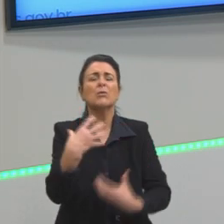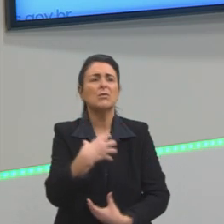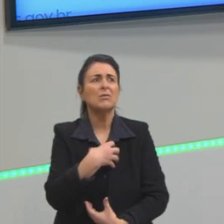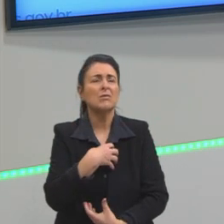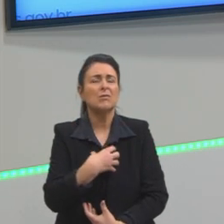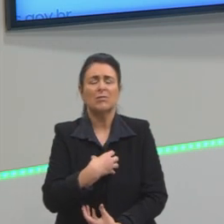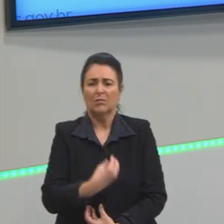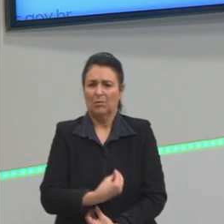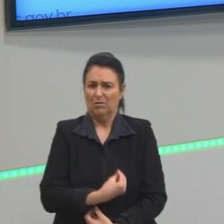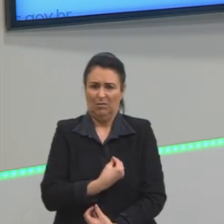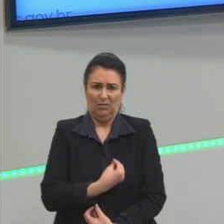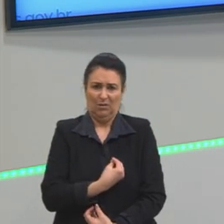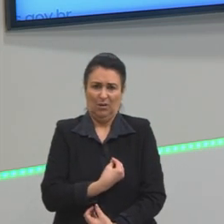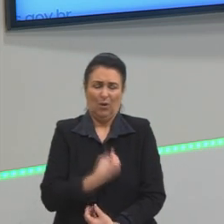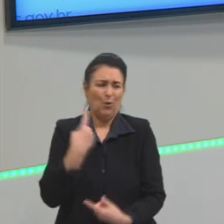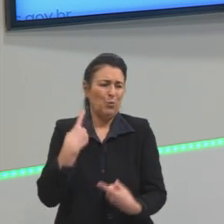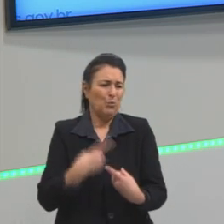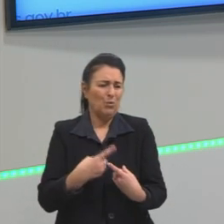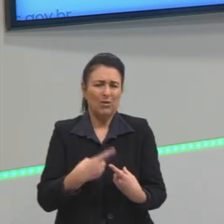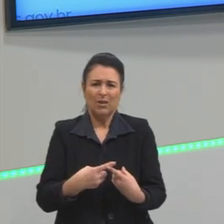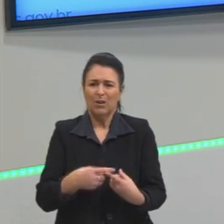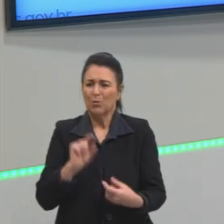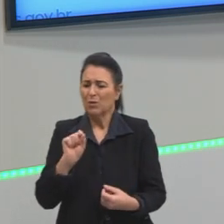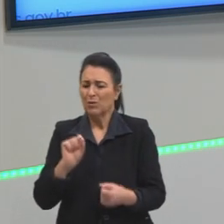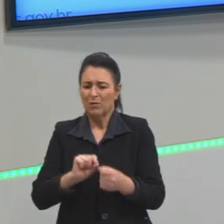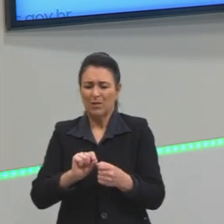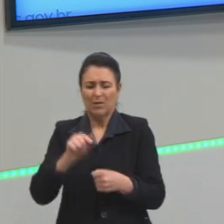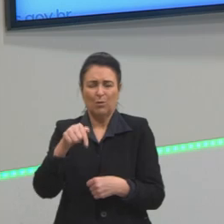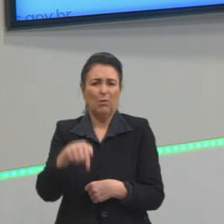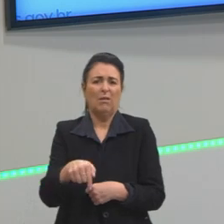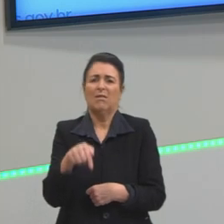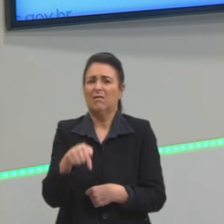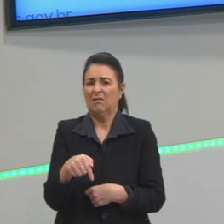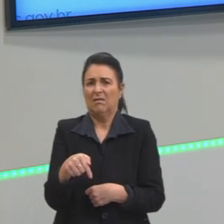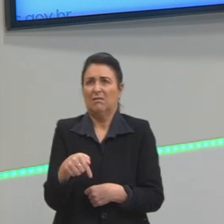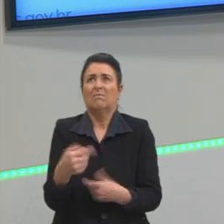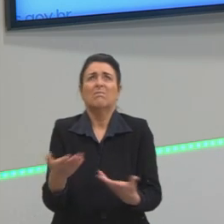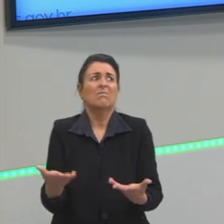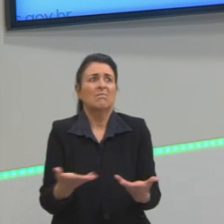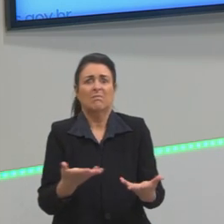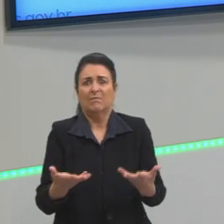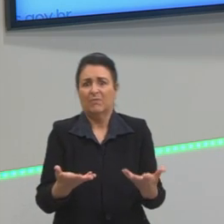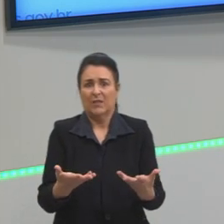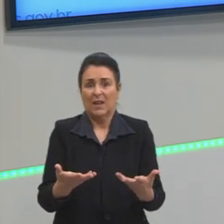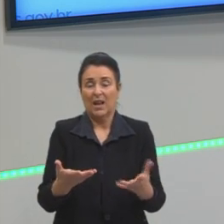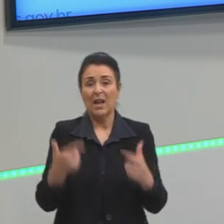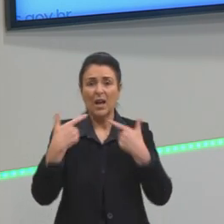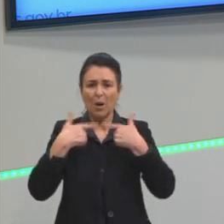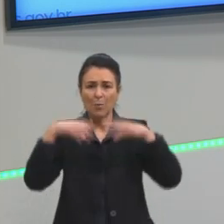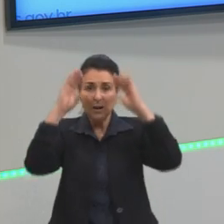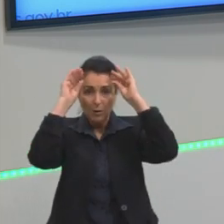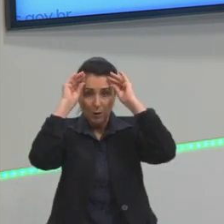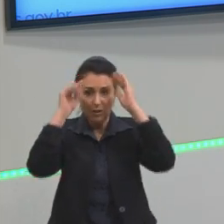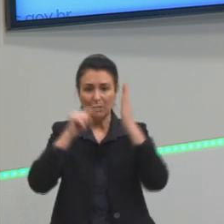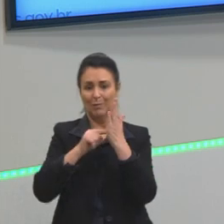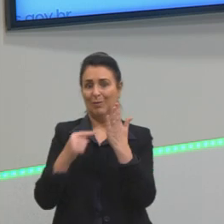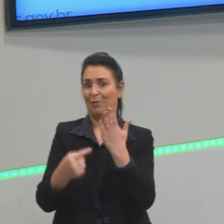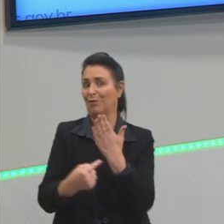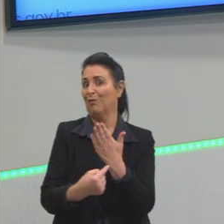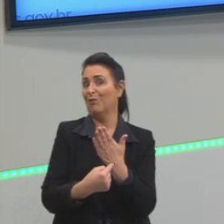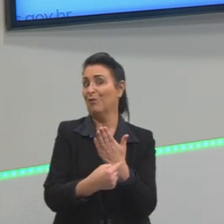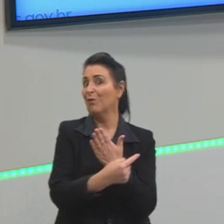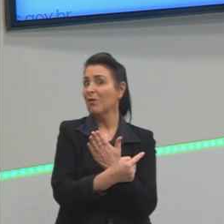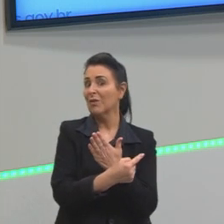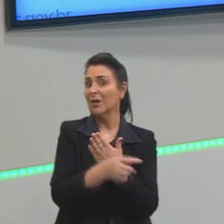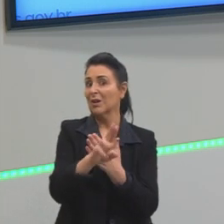vida? Por que eu estou aqui? Então, ele está fazendo uma linguagem muito mais metafórica ele